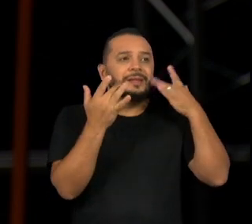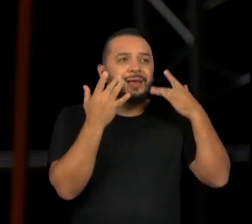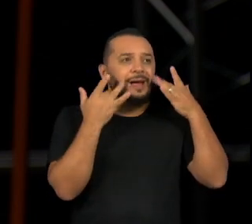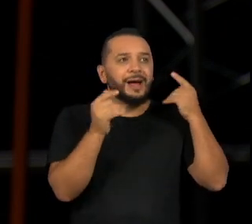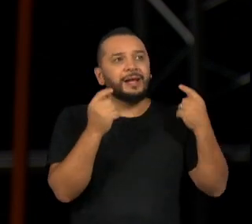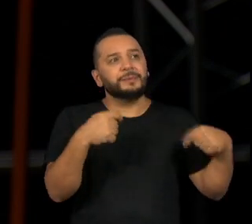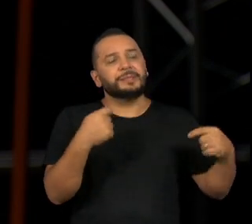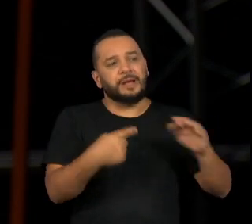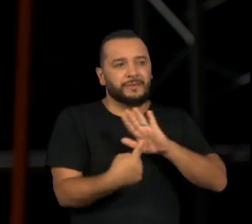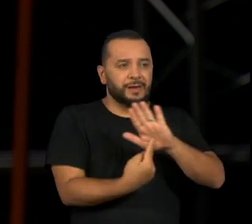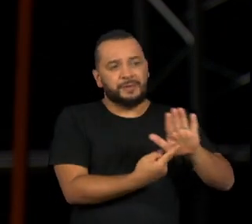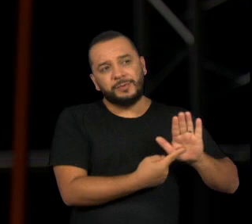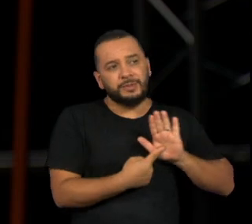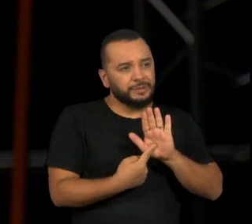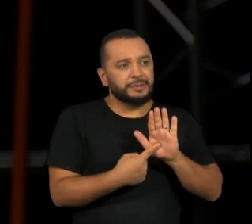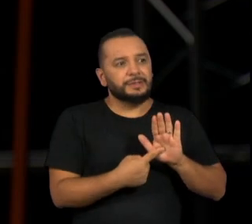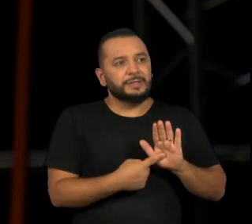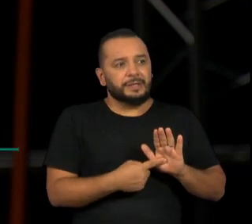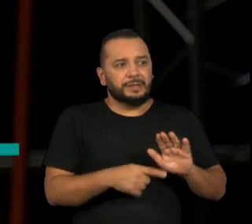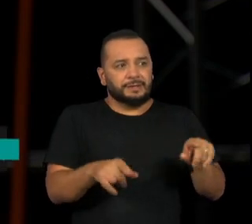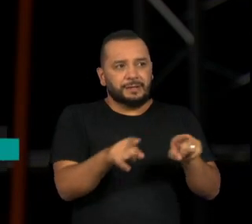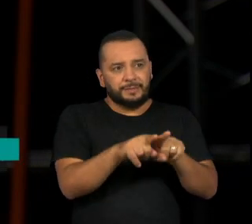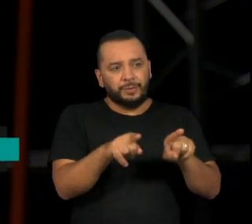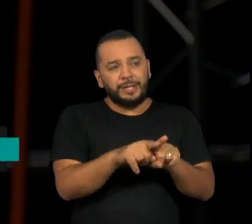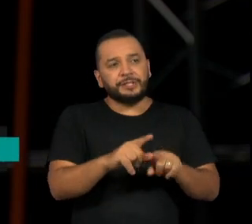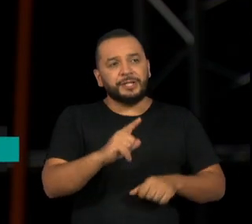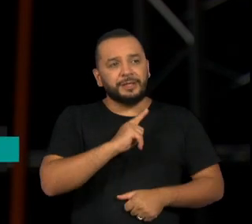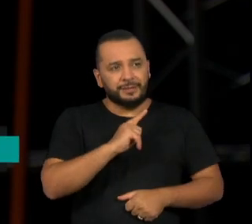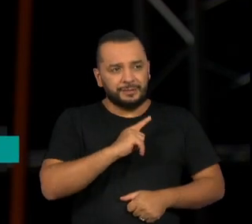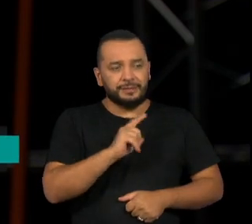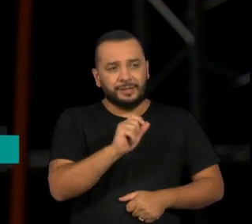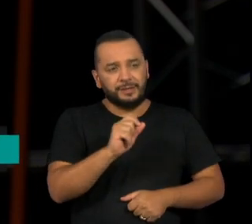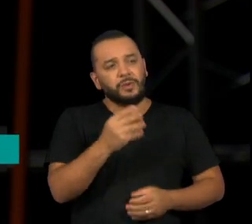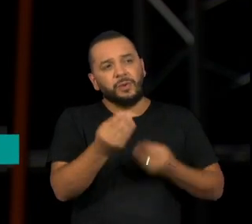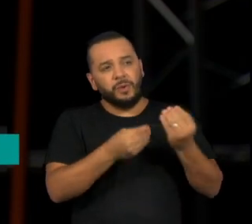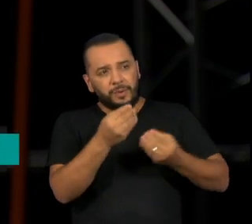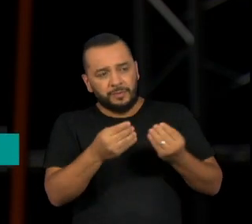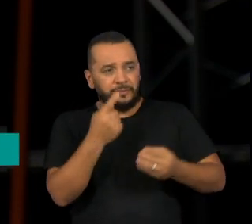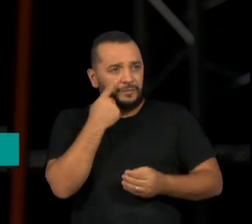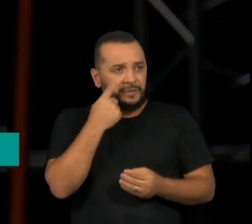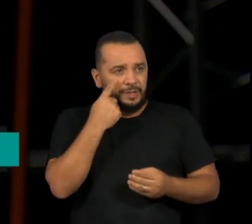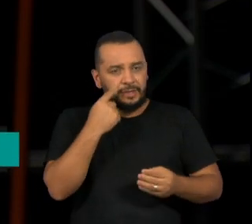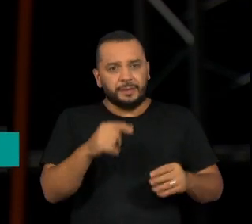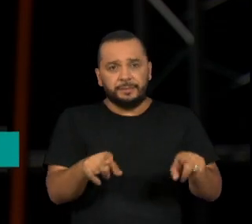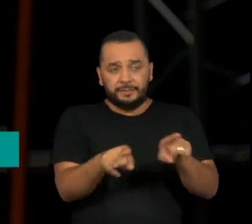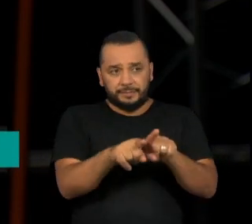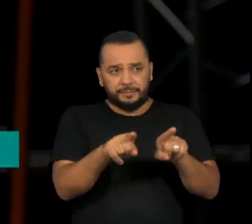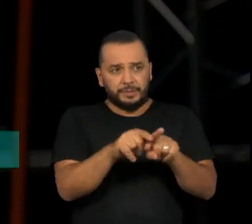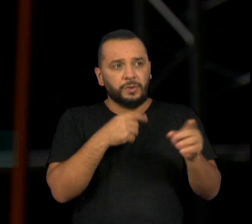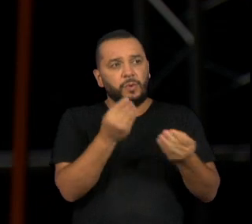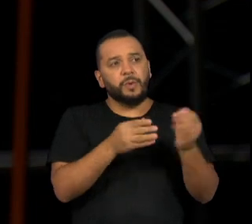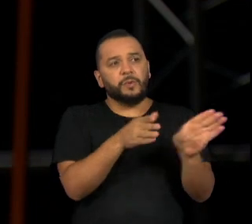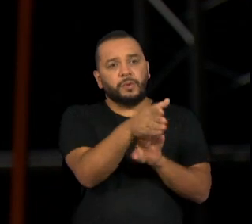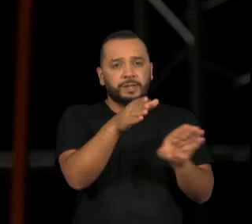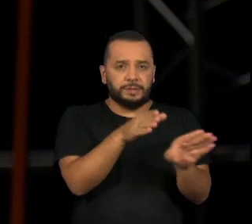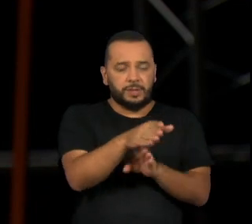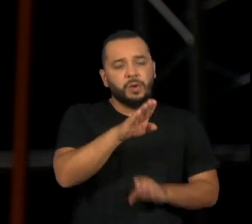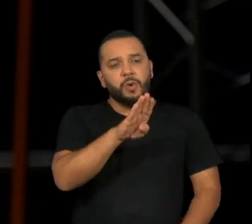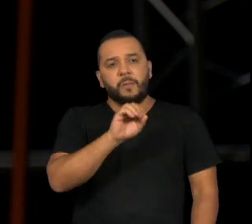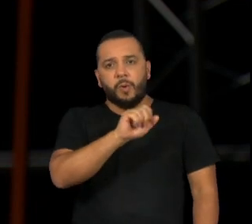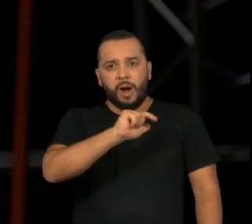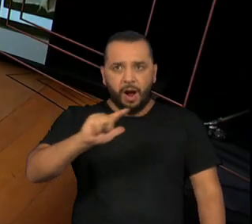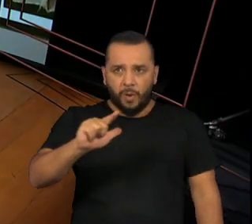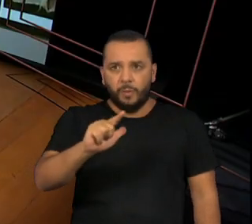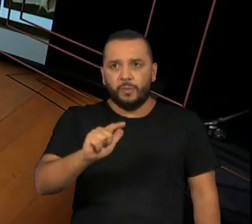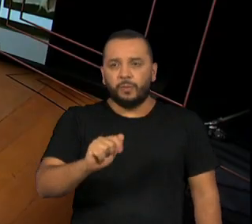apresentação para avaliação da censura. Quais eram as orientações do Boal para os atores